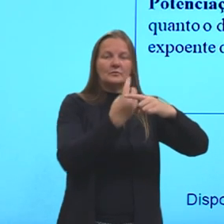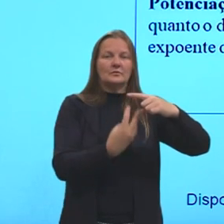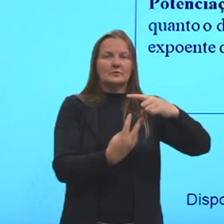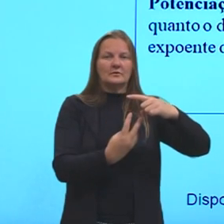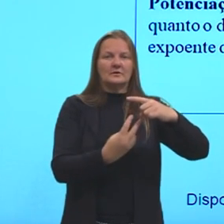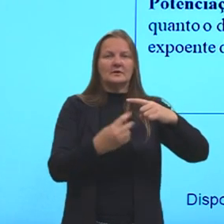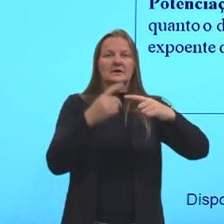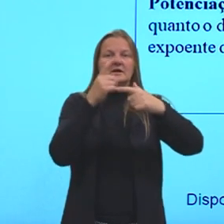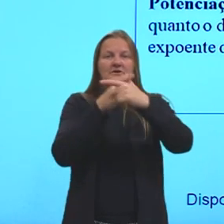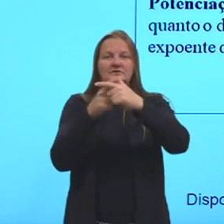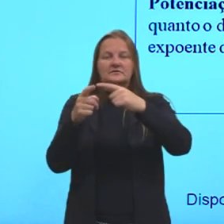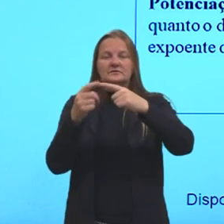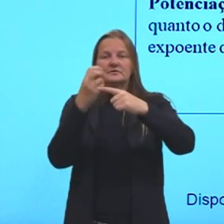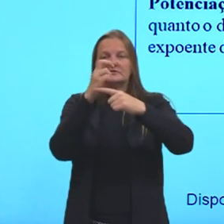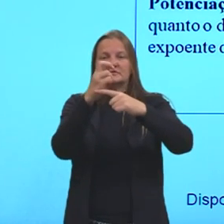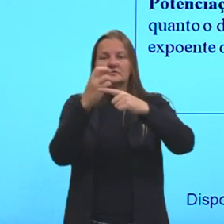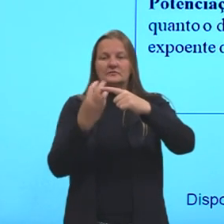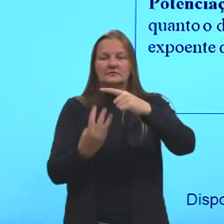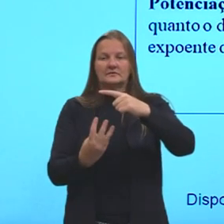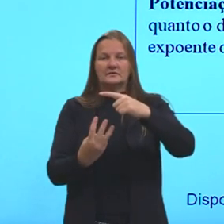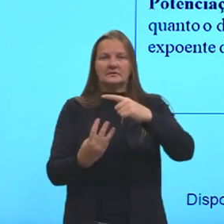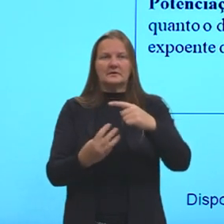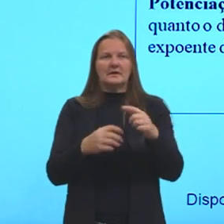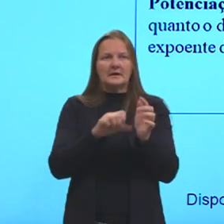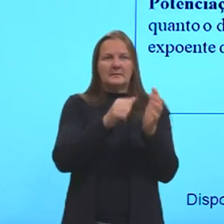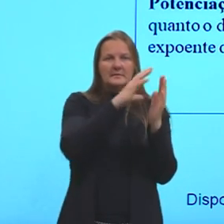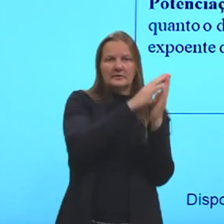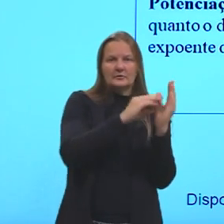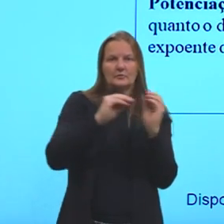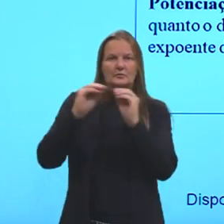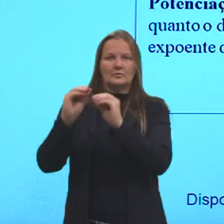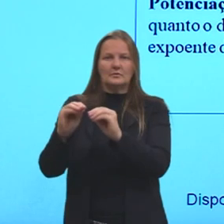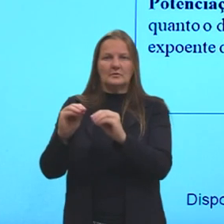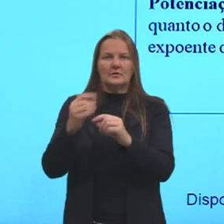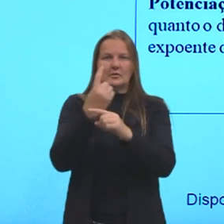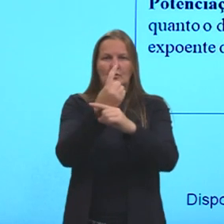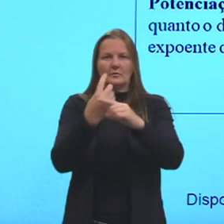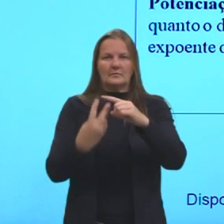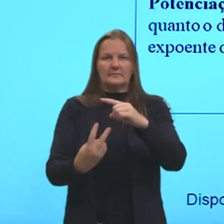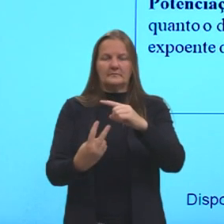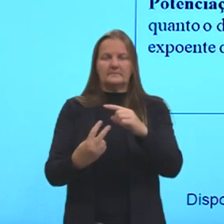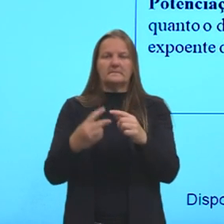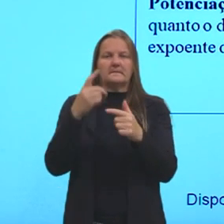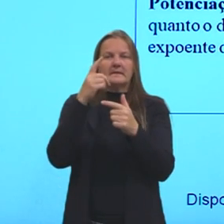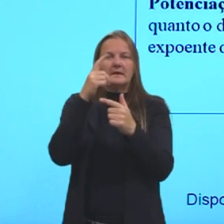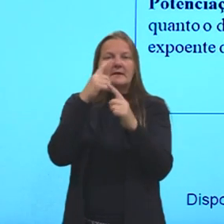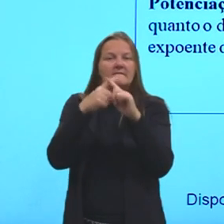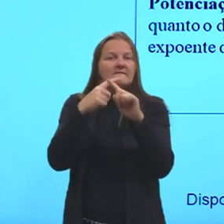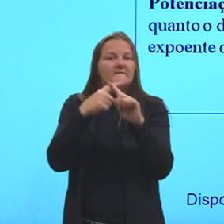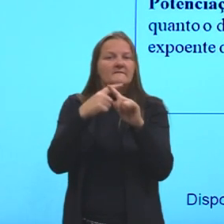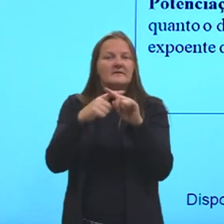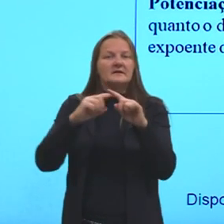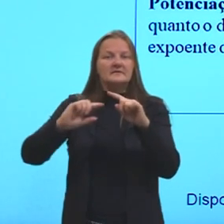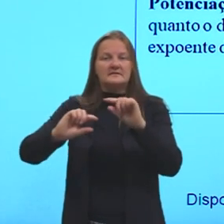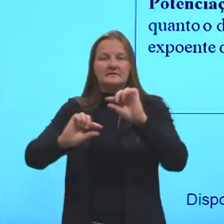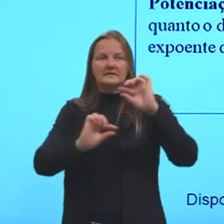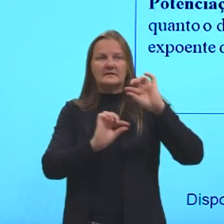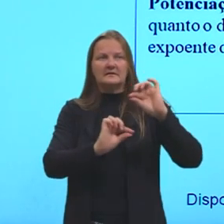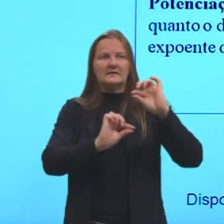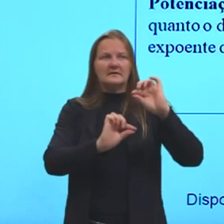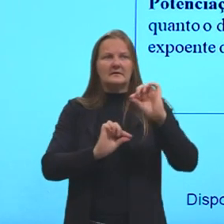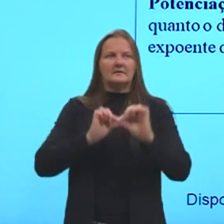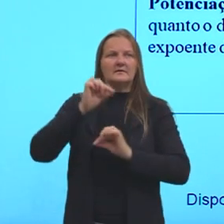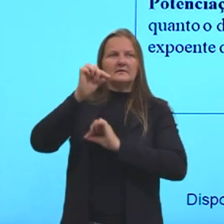por cinco terços. Copiamos a primeira fração, que era um meio, e multiplicamos pelo inverso de